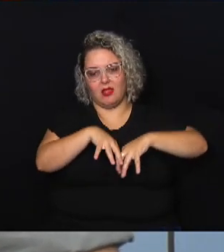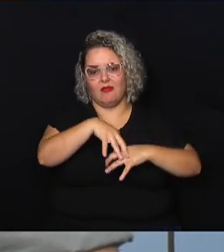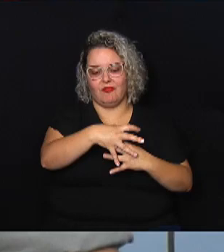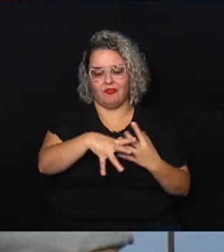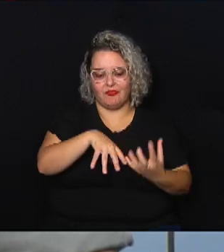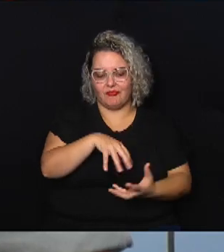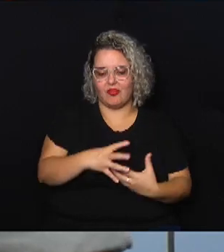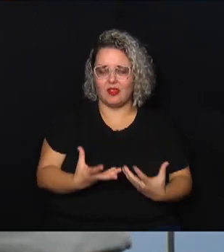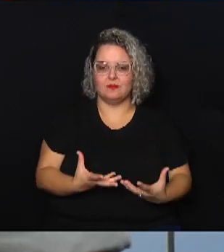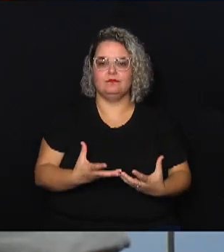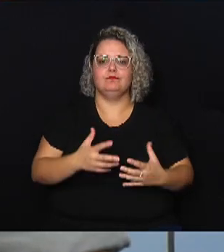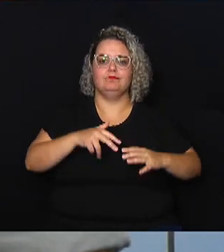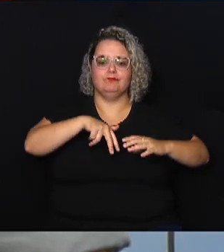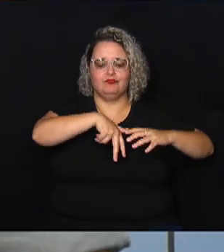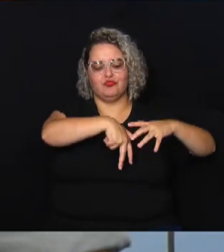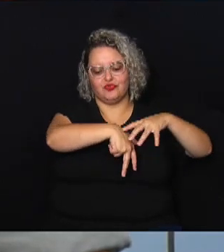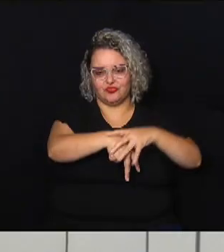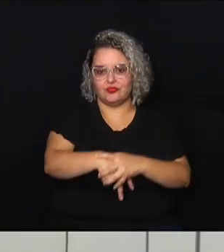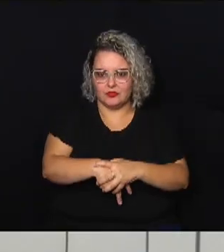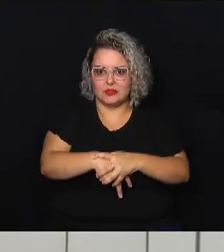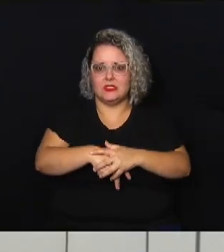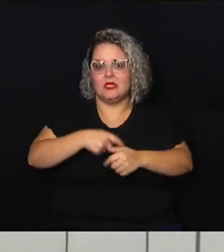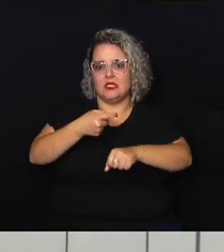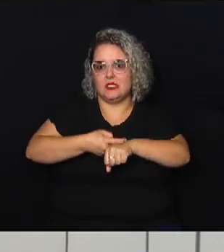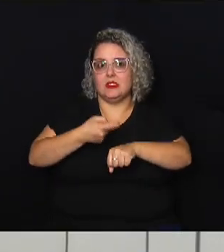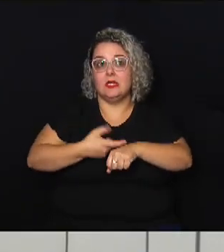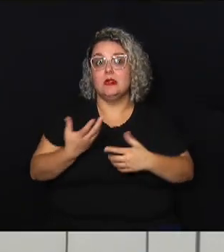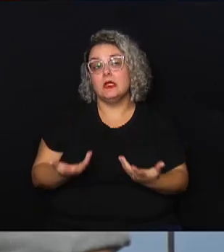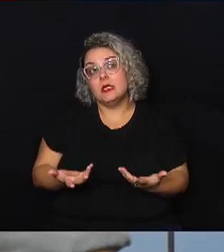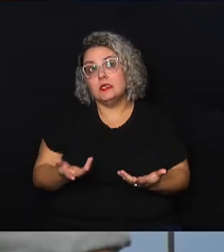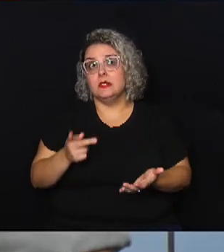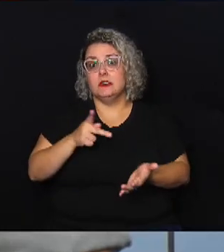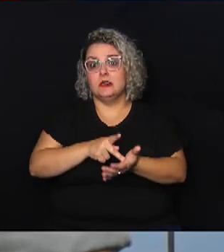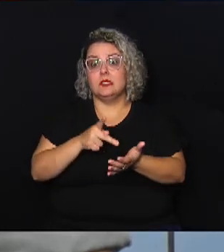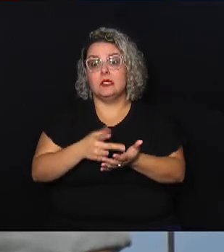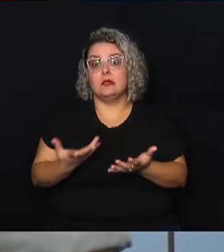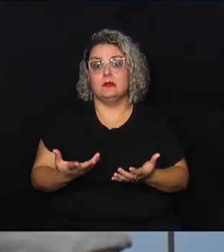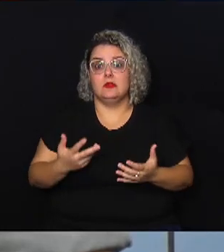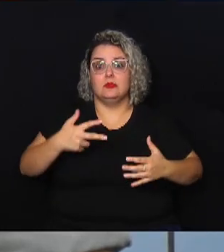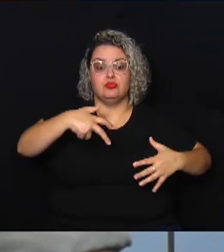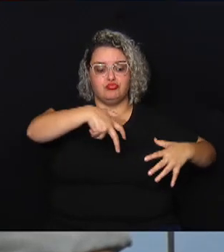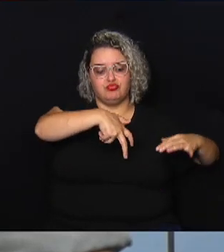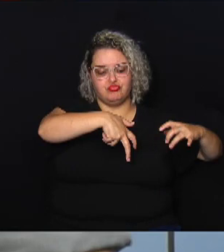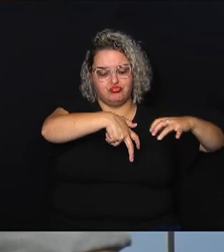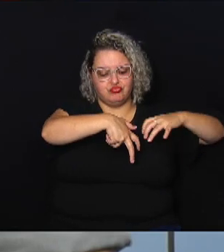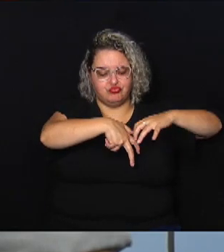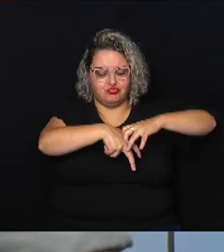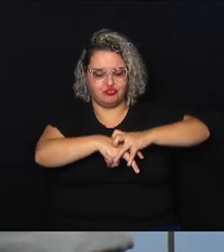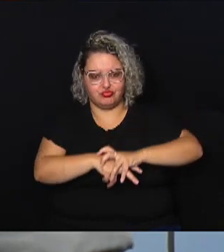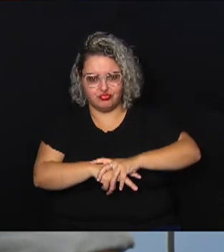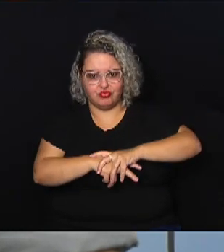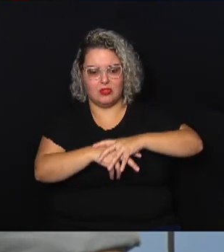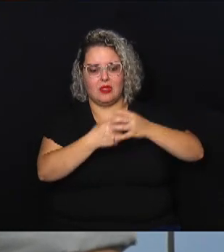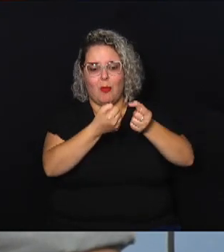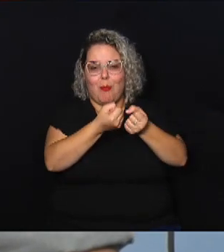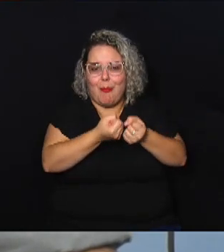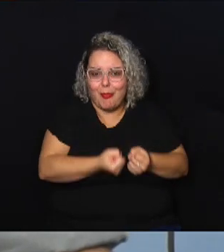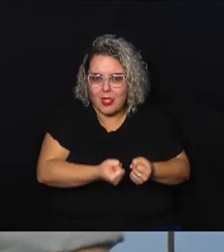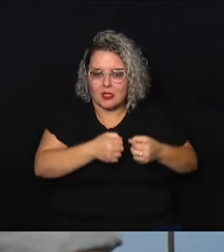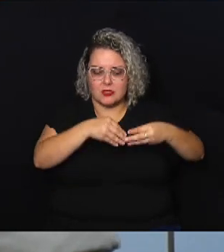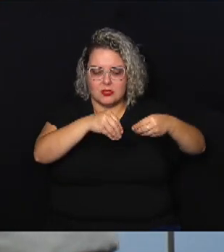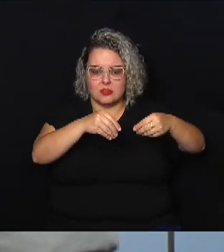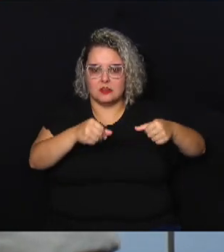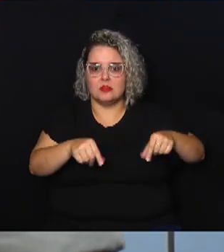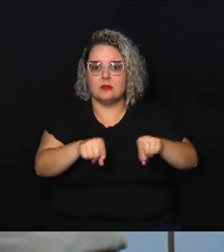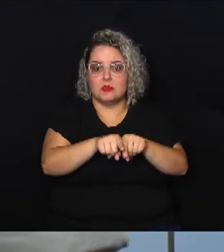soterrada lá. Ela solidifica, né? É, na verdade, ela acaba sendo soterrada, tanto é o peso da terra, quanto a